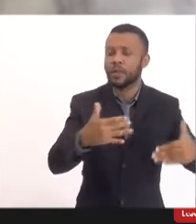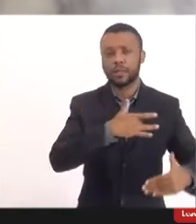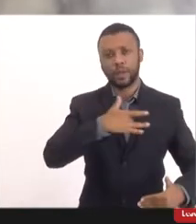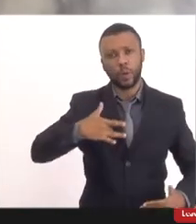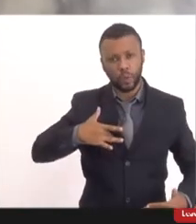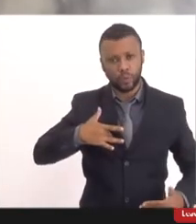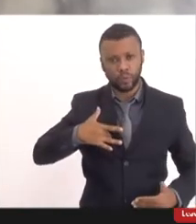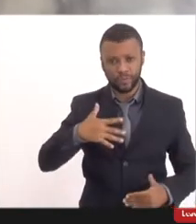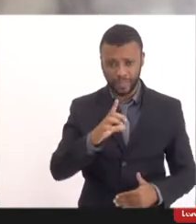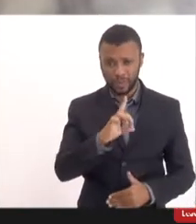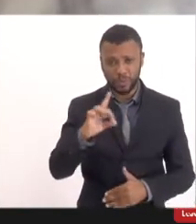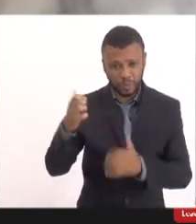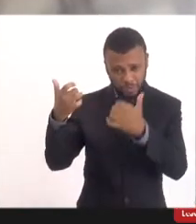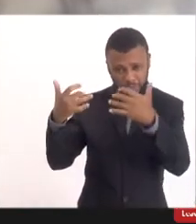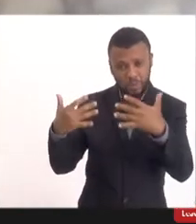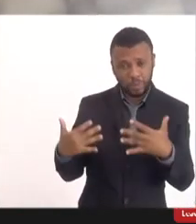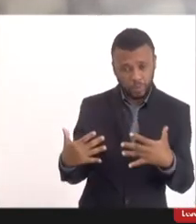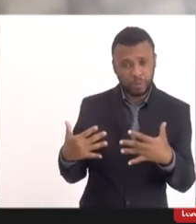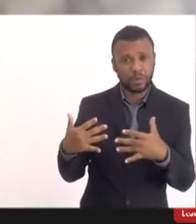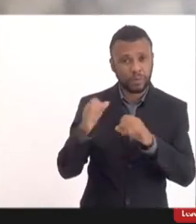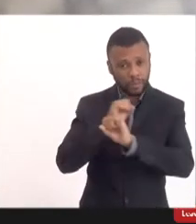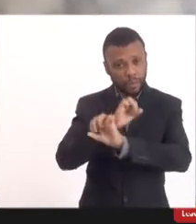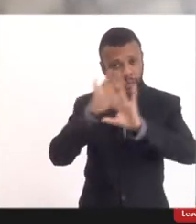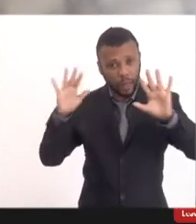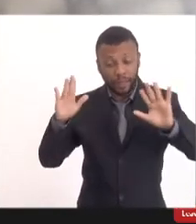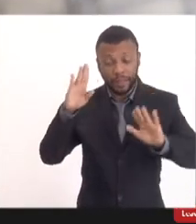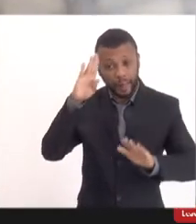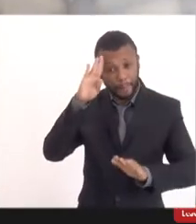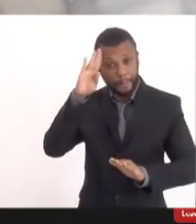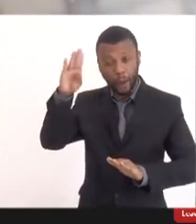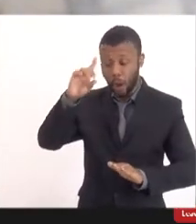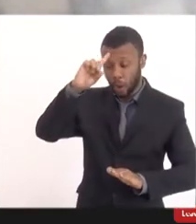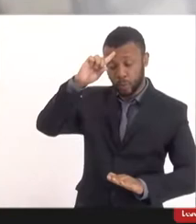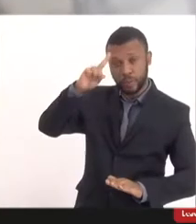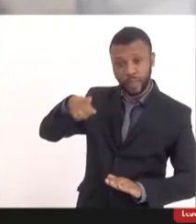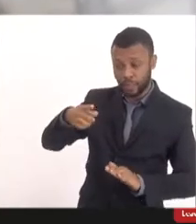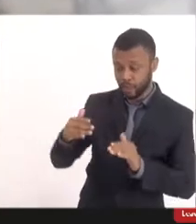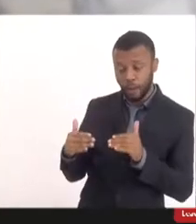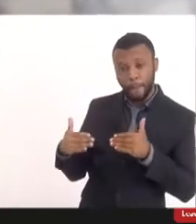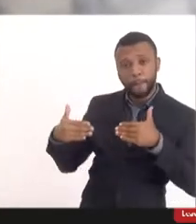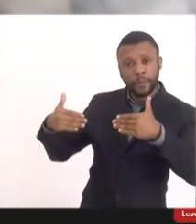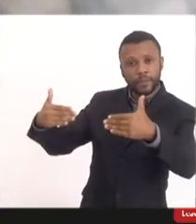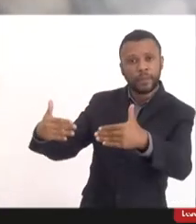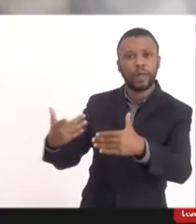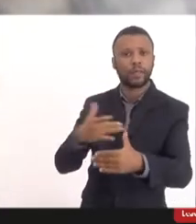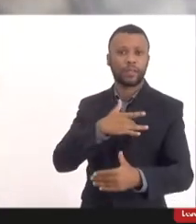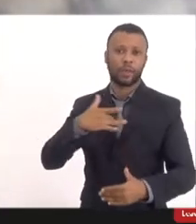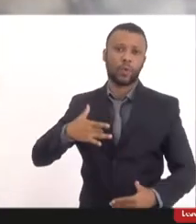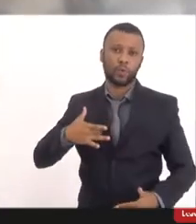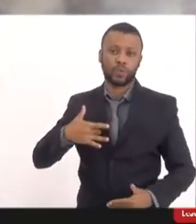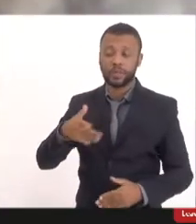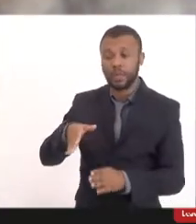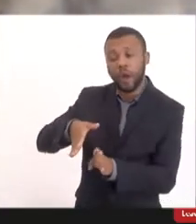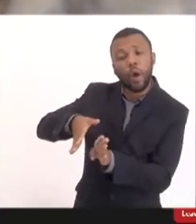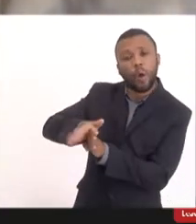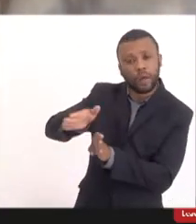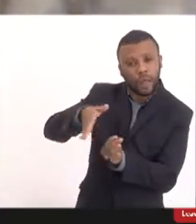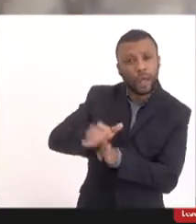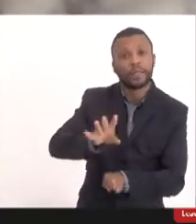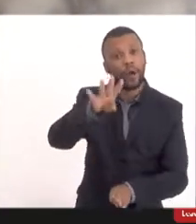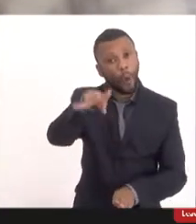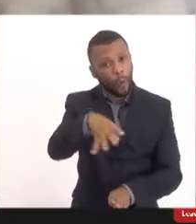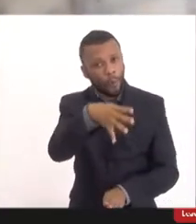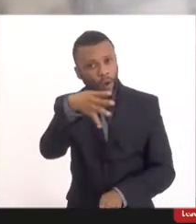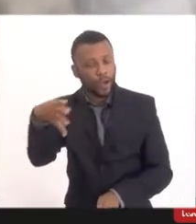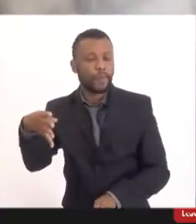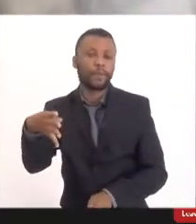do país é o Ministério da Saúde, é quem norteia os programas de imunização através do PNI,